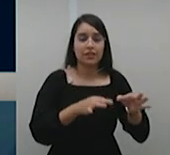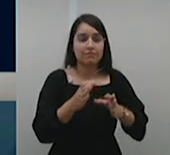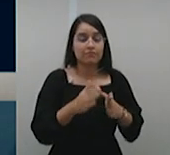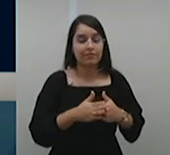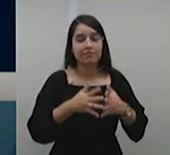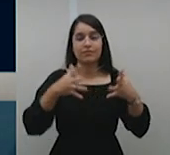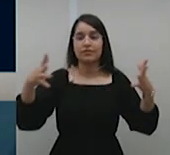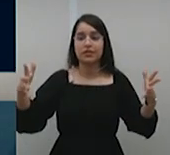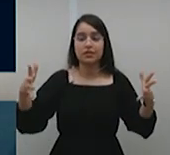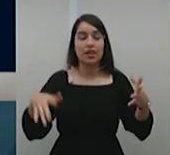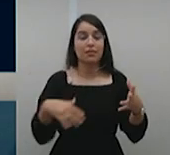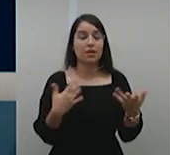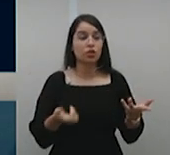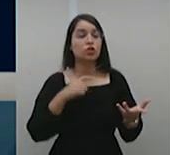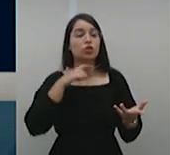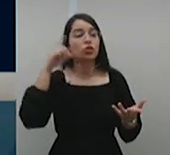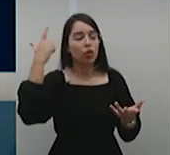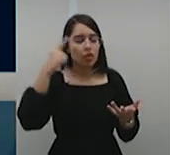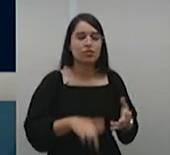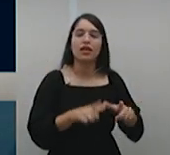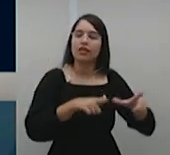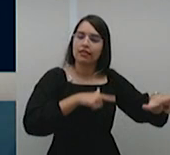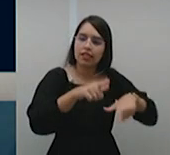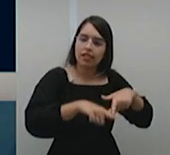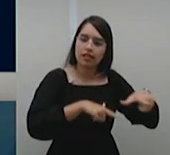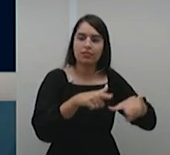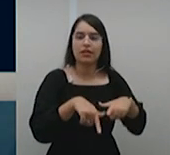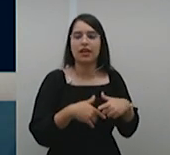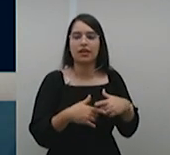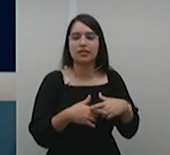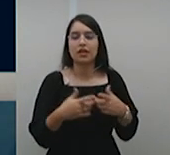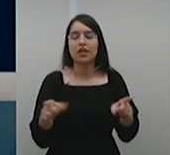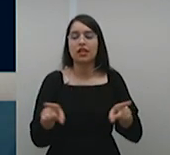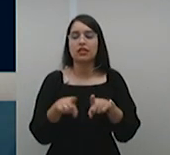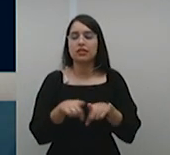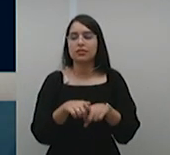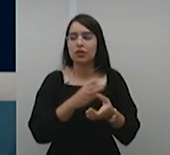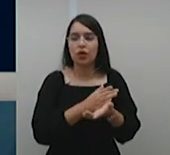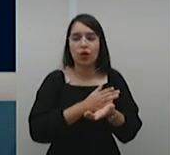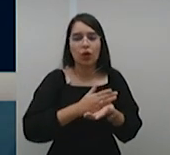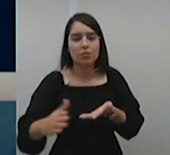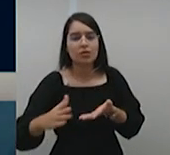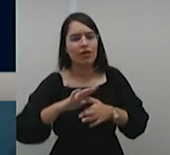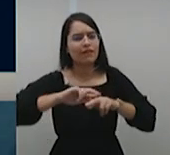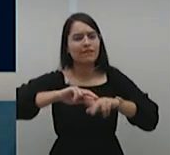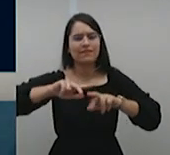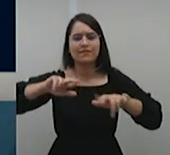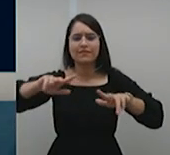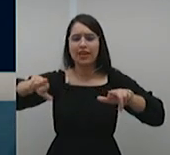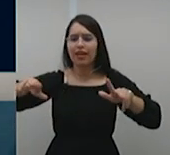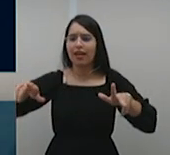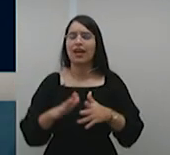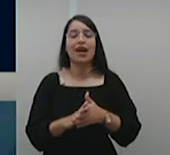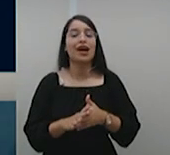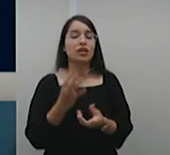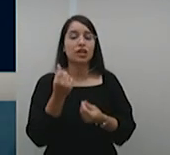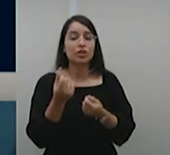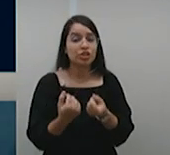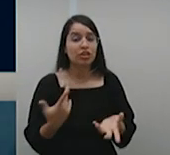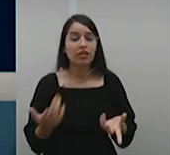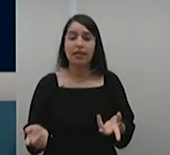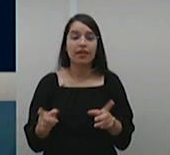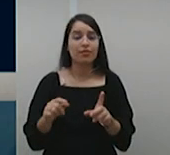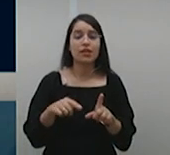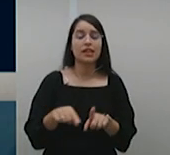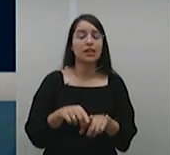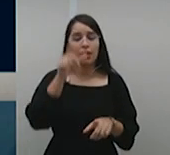produtiva, por meio de iniciativas que visaram adequar os recursos humanos e financeiros, modernizar as nossas